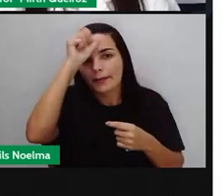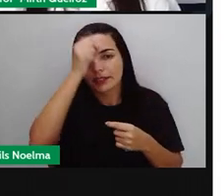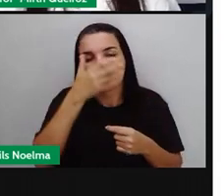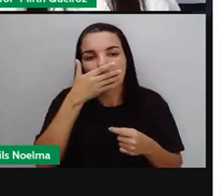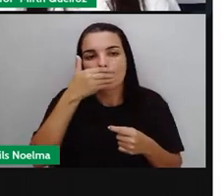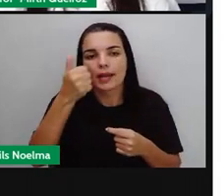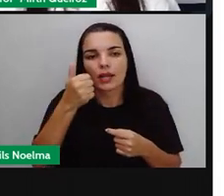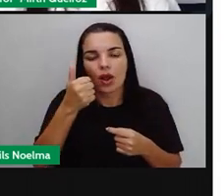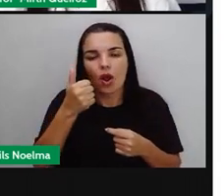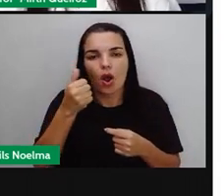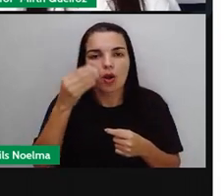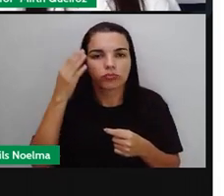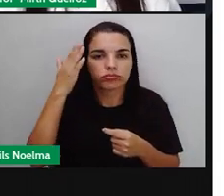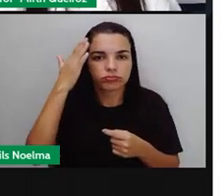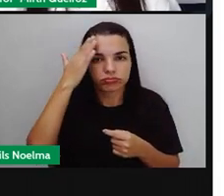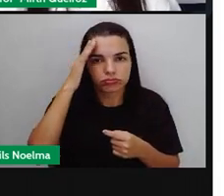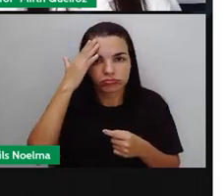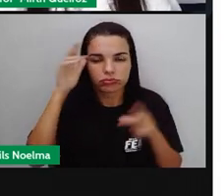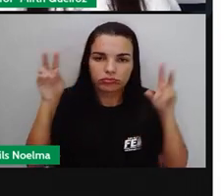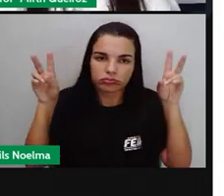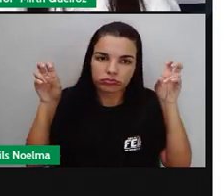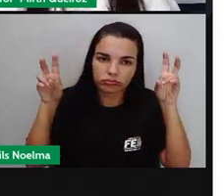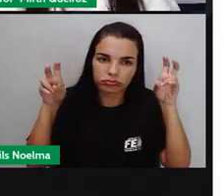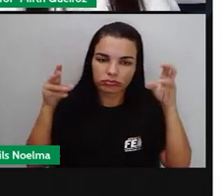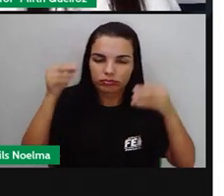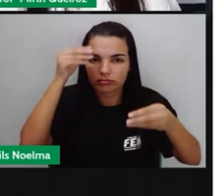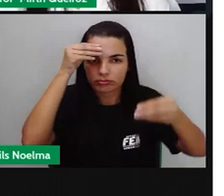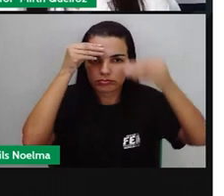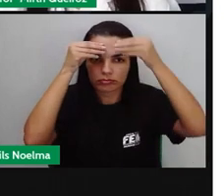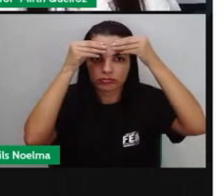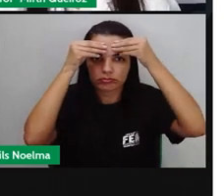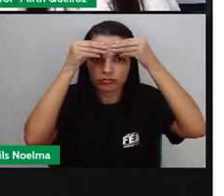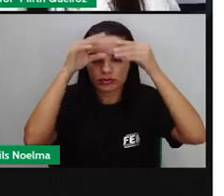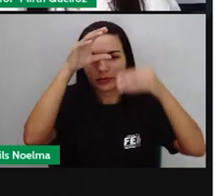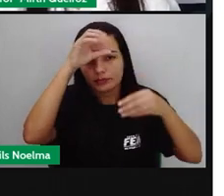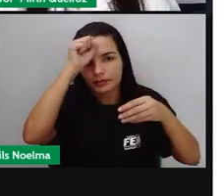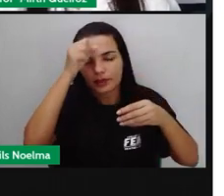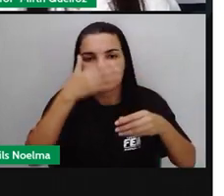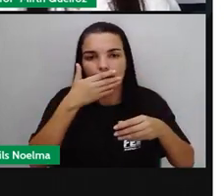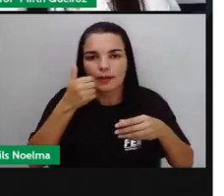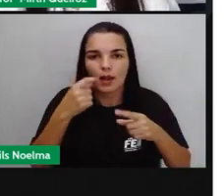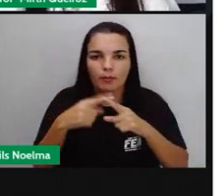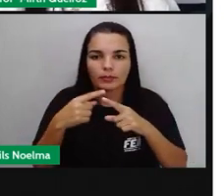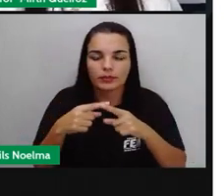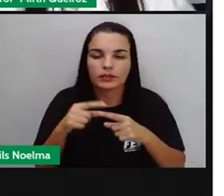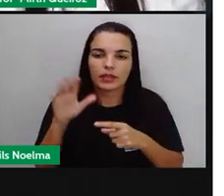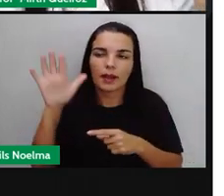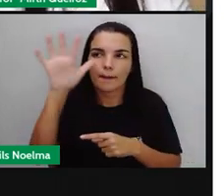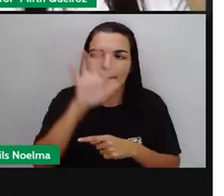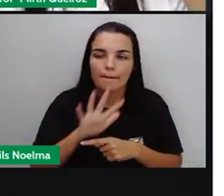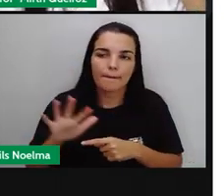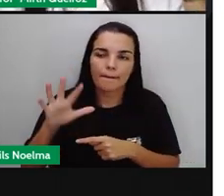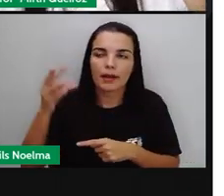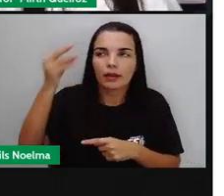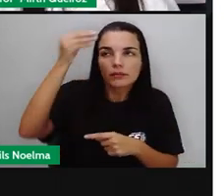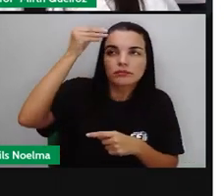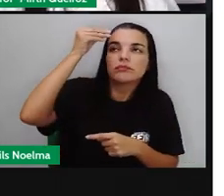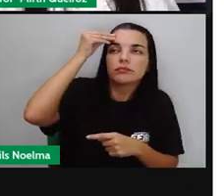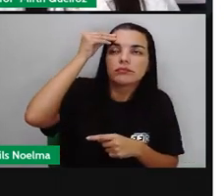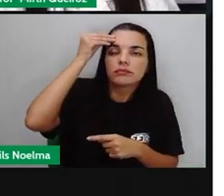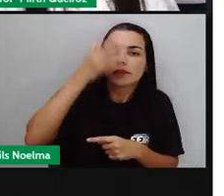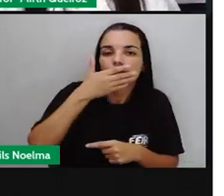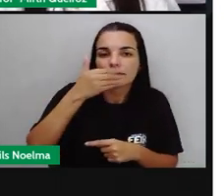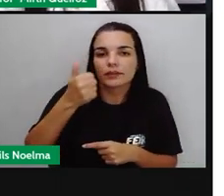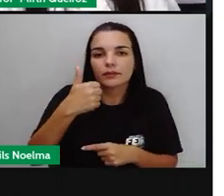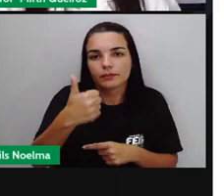melhor, compreender melhor o assunto, fixar melhor na nossa mente. Por isso que se chama mapa mental, né? Para a gente fixar melhor na